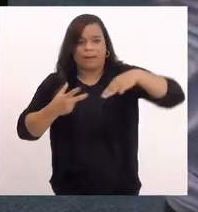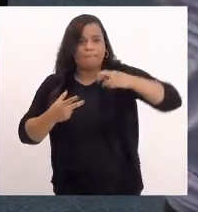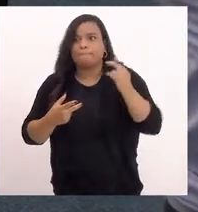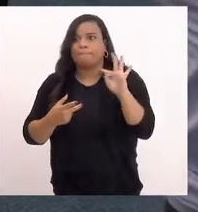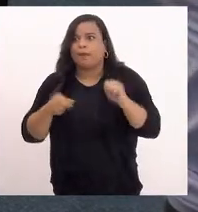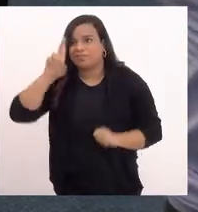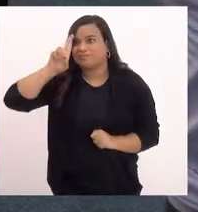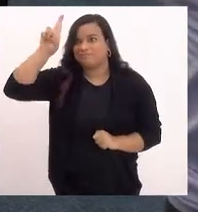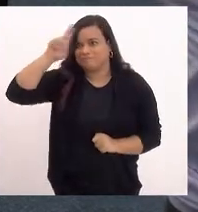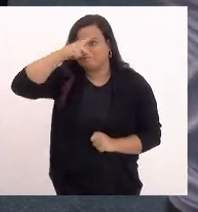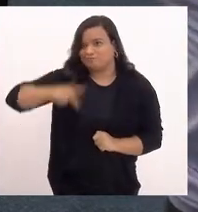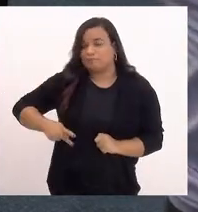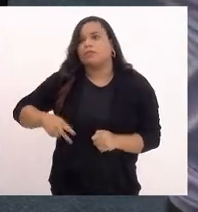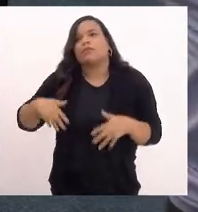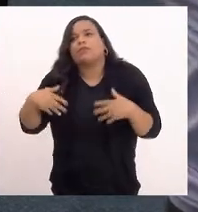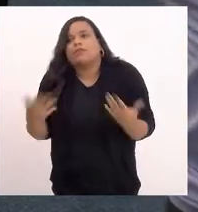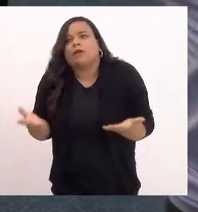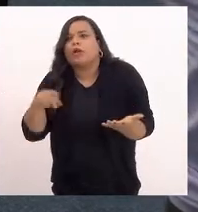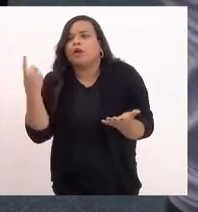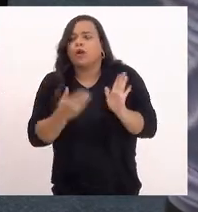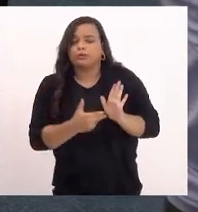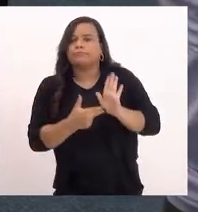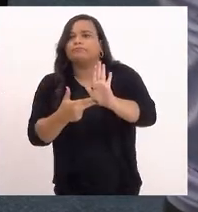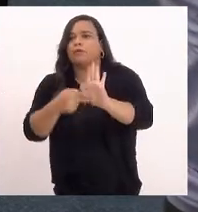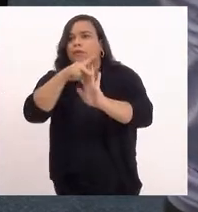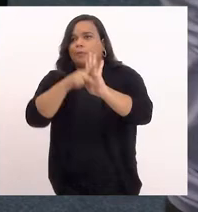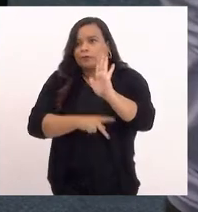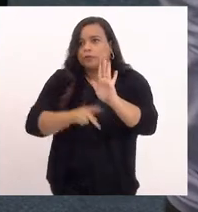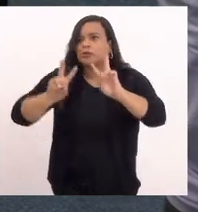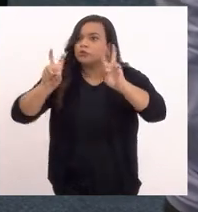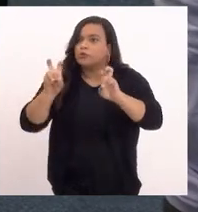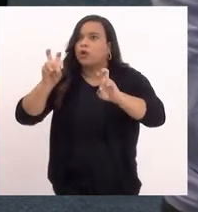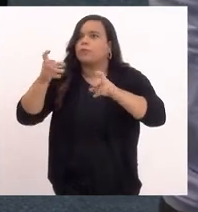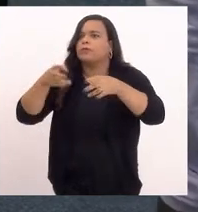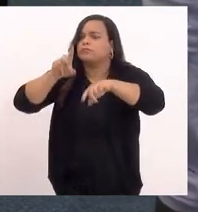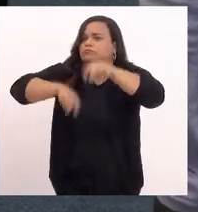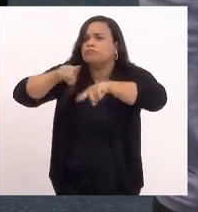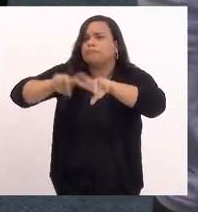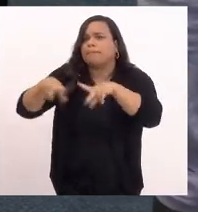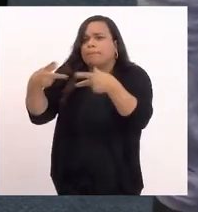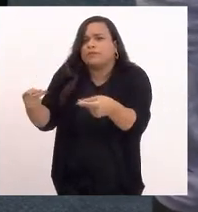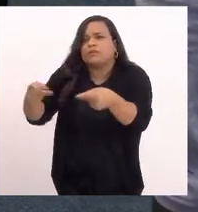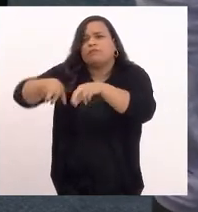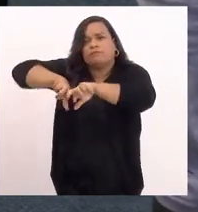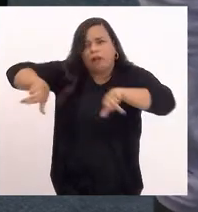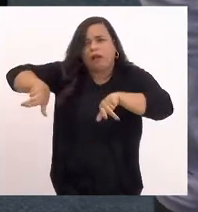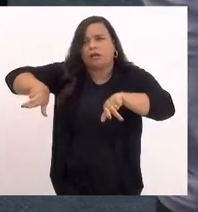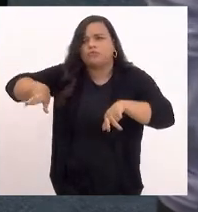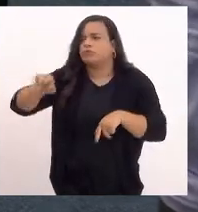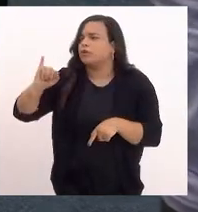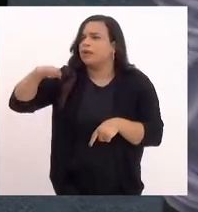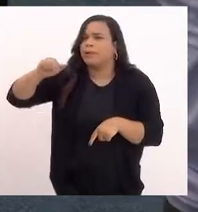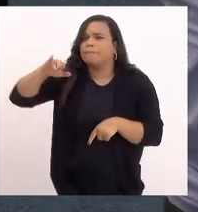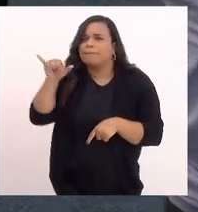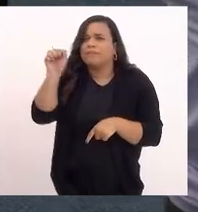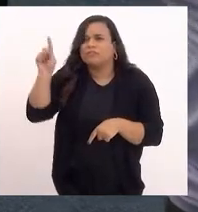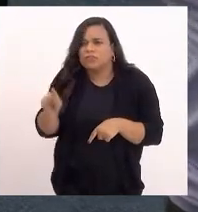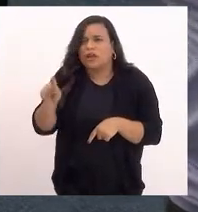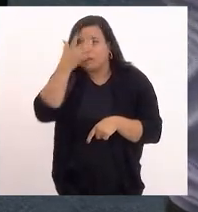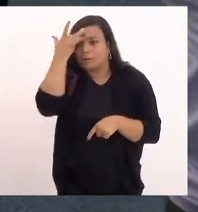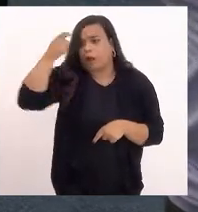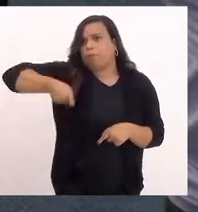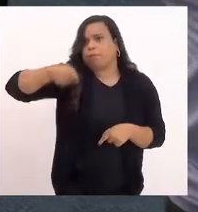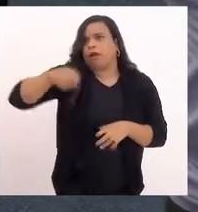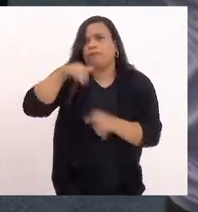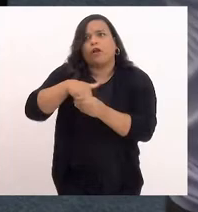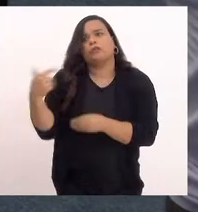um projeto desse teor, eu e o Luiz Paulo, sobre os presidentes de Iemanjá, as pessoas não são obrigadas a botar, mas fazer emenda